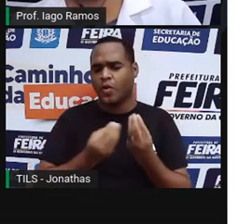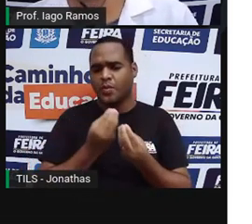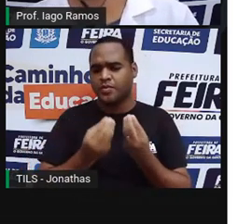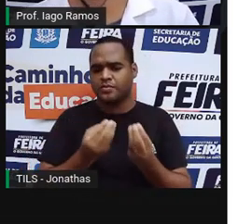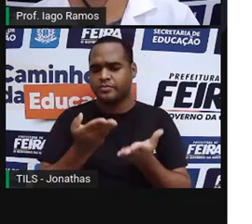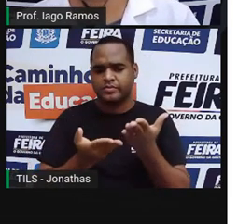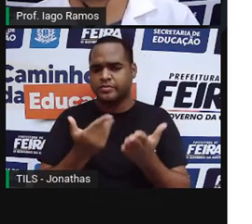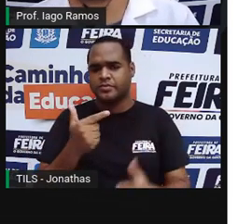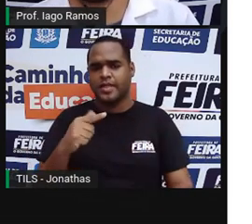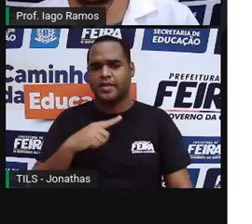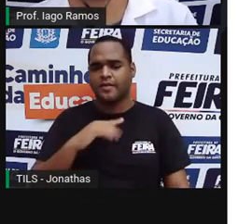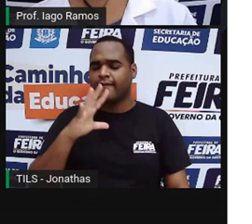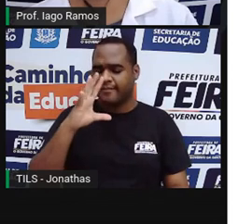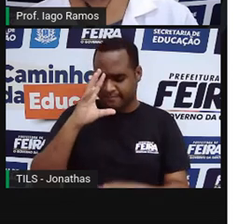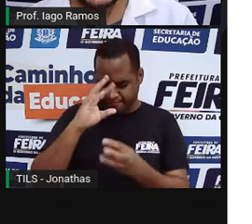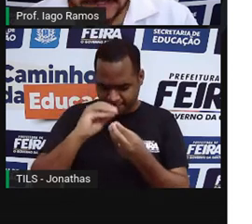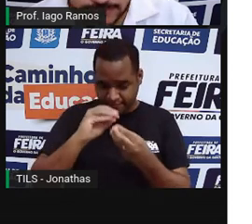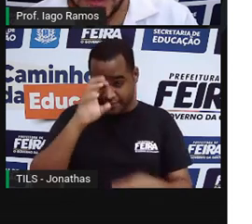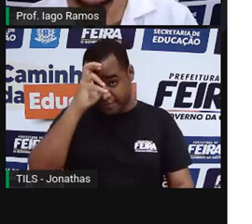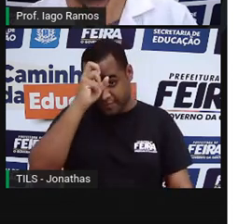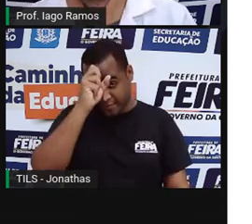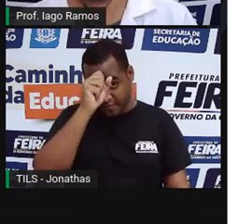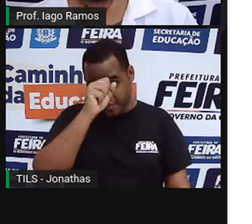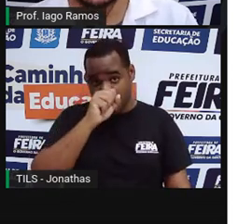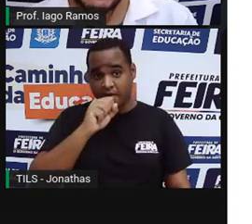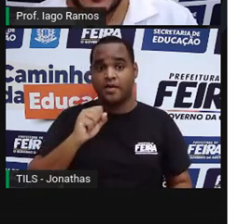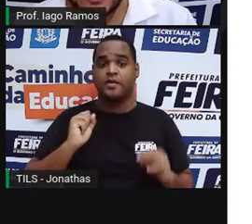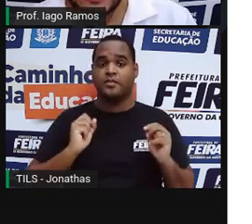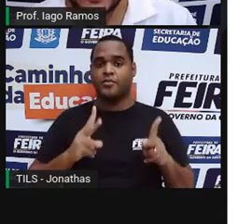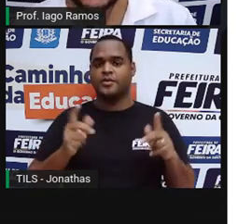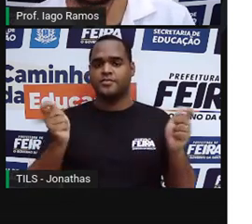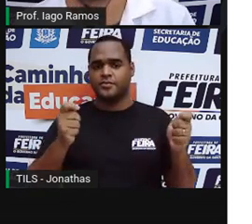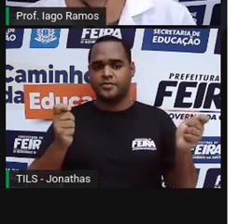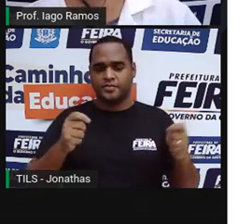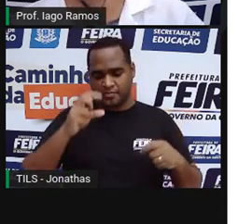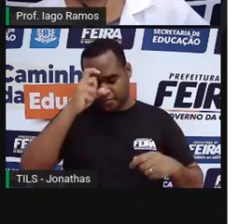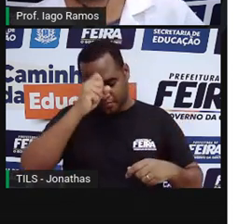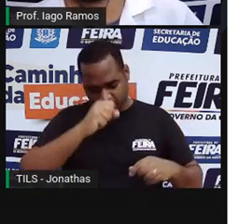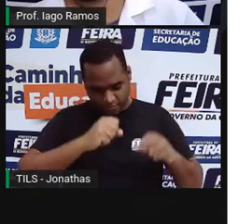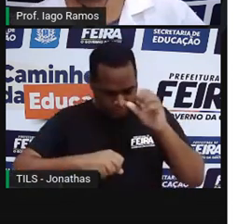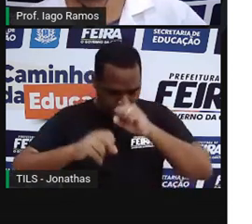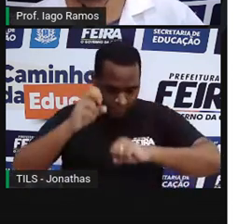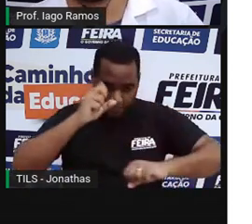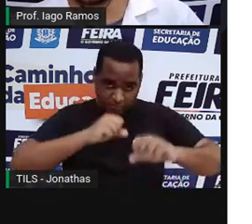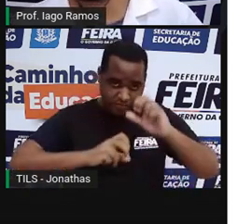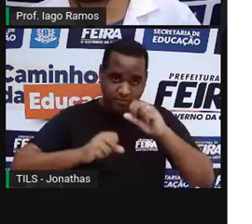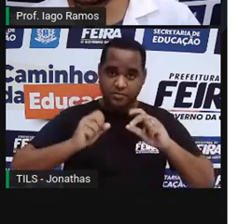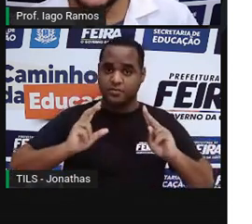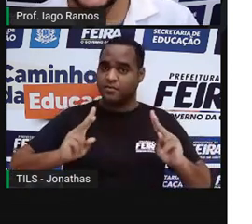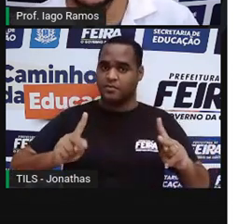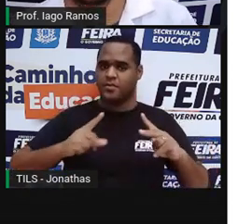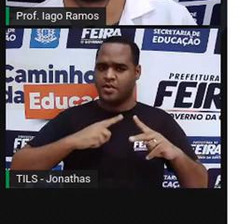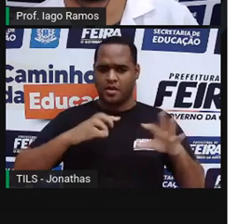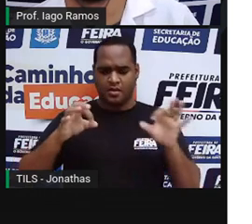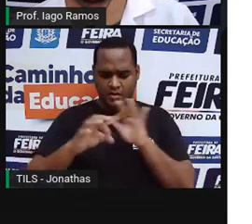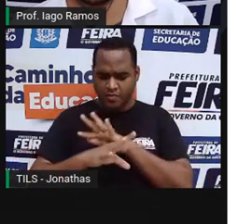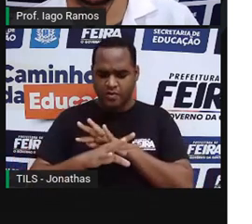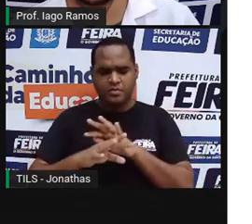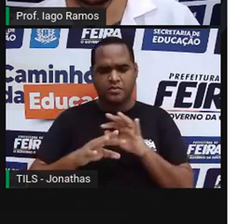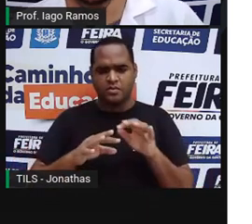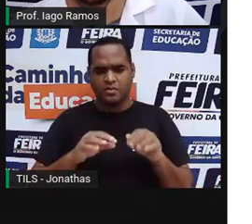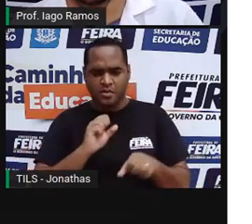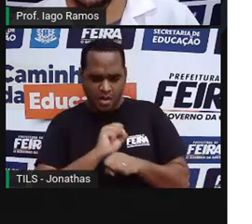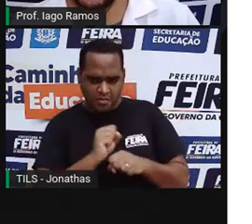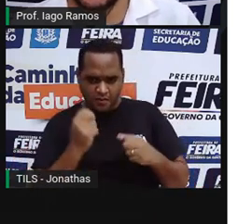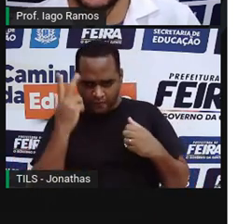Mas, você pode sim continuar aprendendo depois que essa aula se encerrar, né?